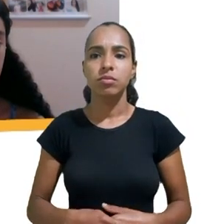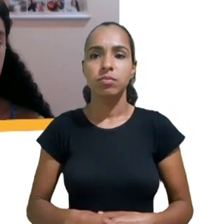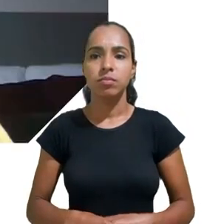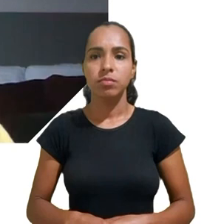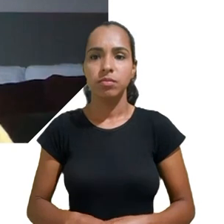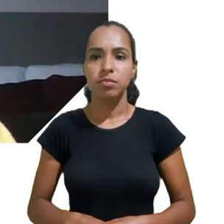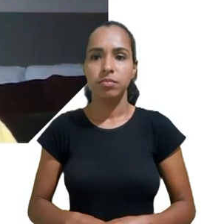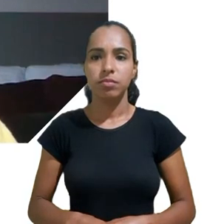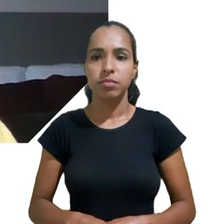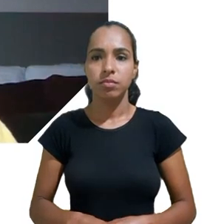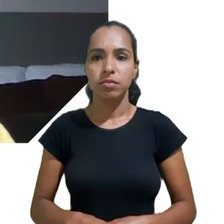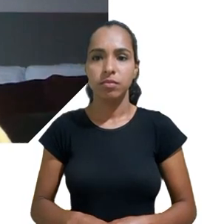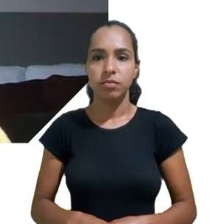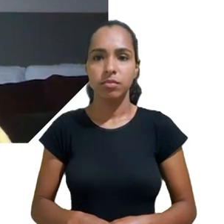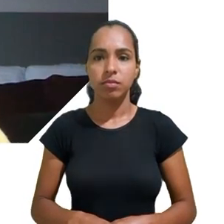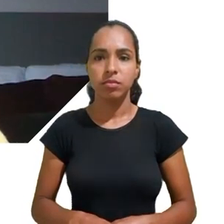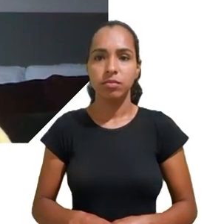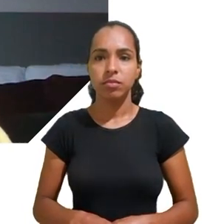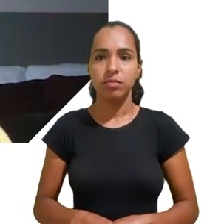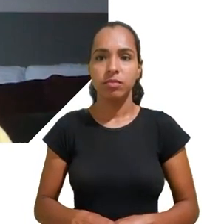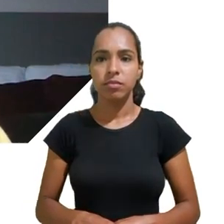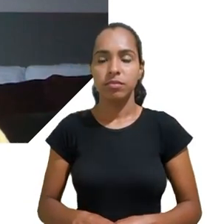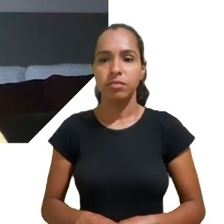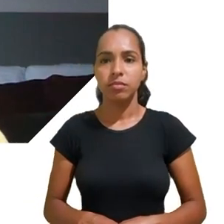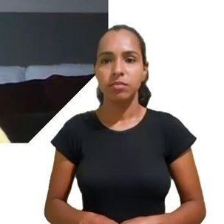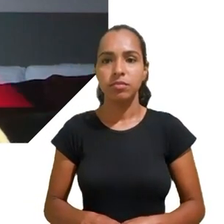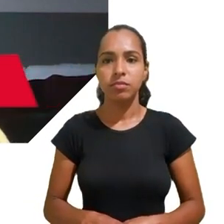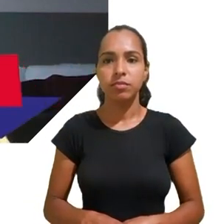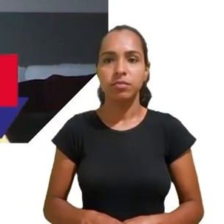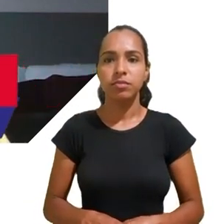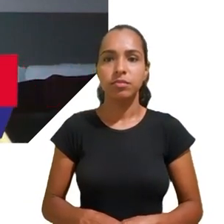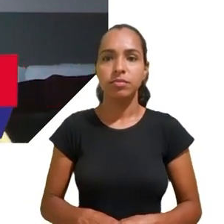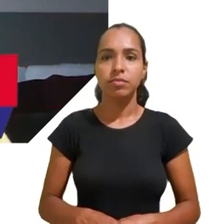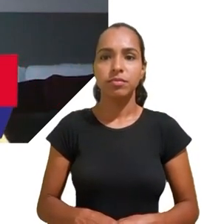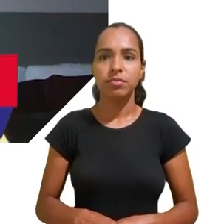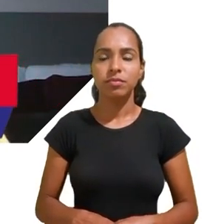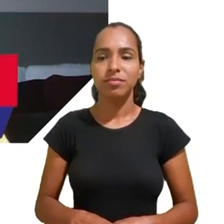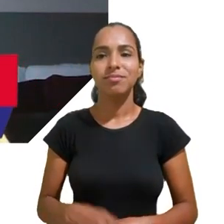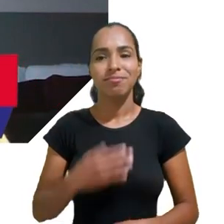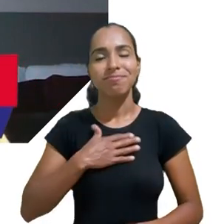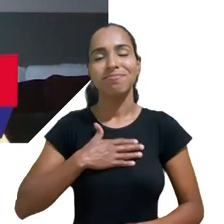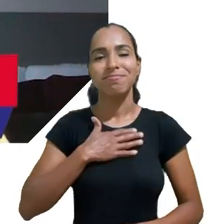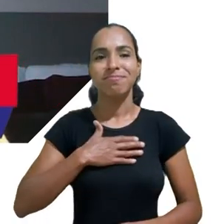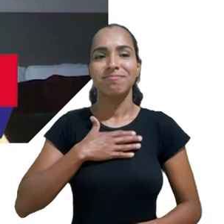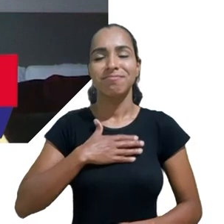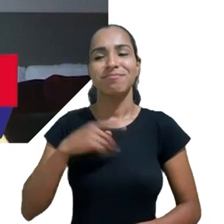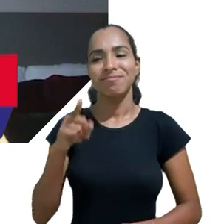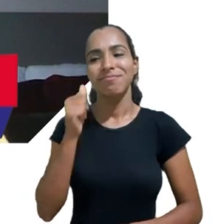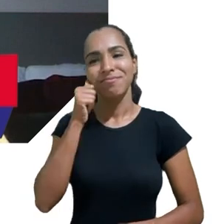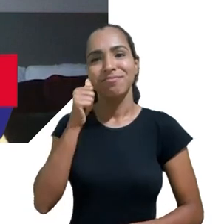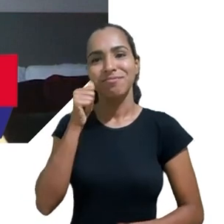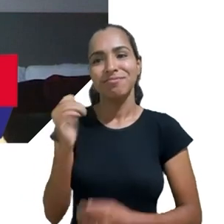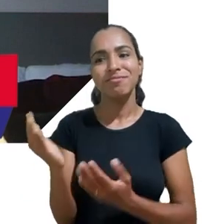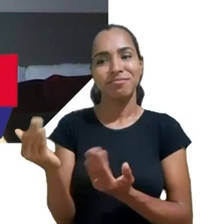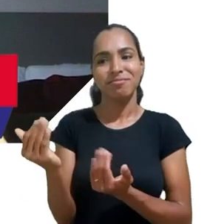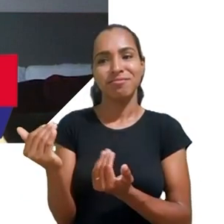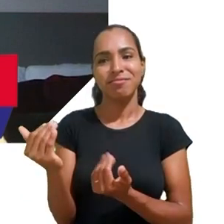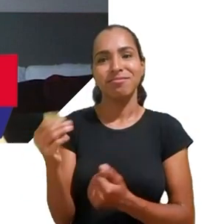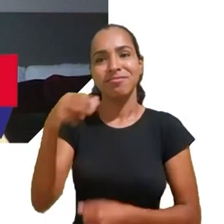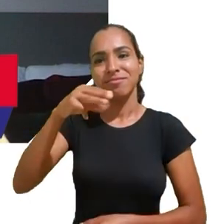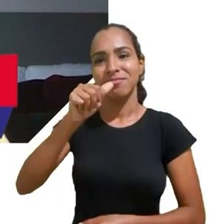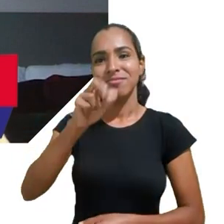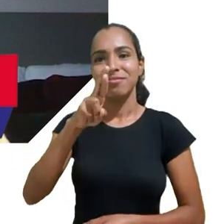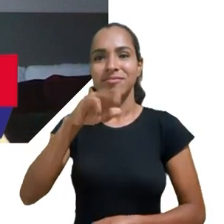Bom, foi ótimo falar depois da Maria Clara, porque eu acho que ela deu essa ideia para a gente de que é super importante que as